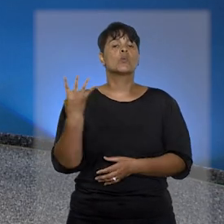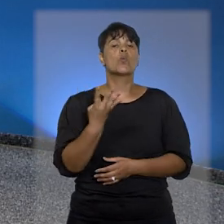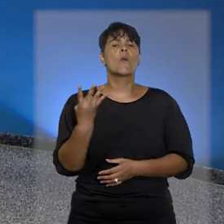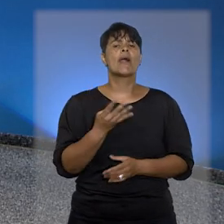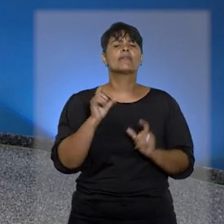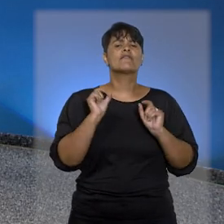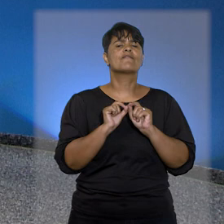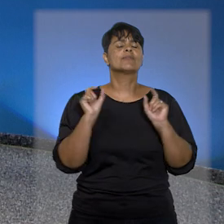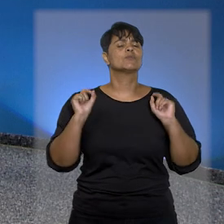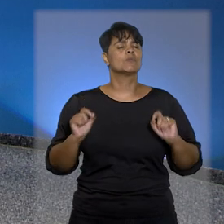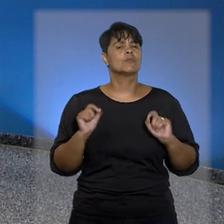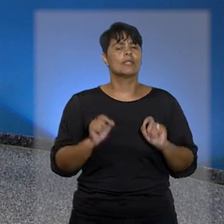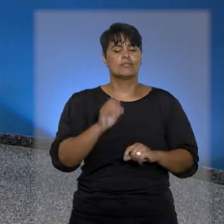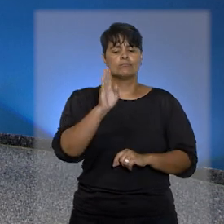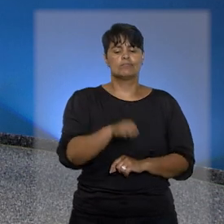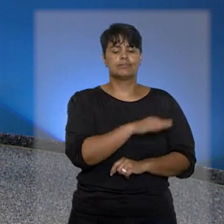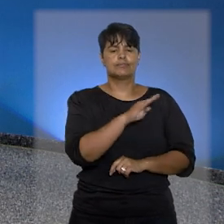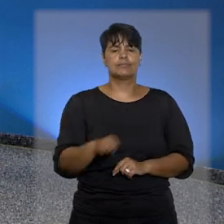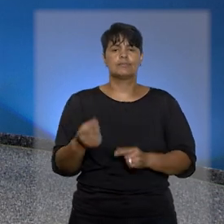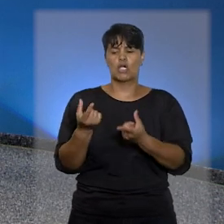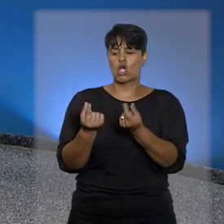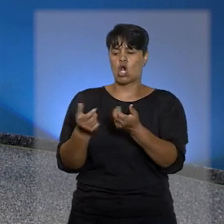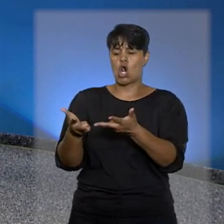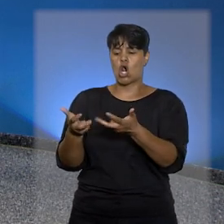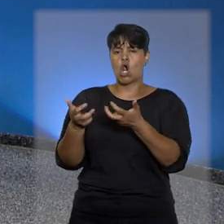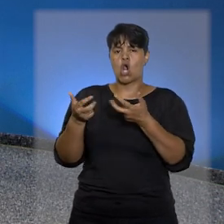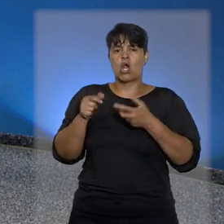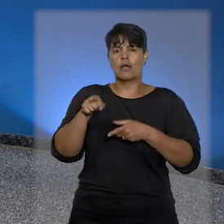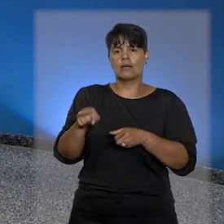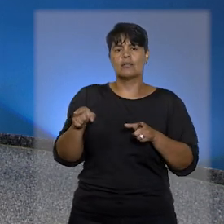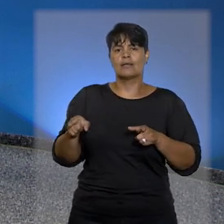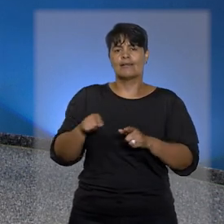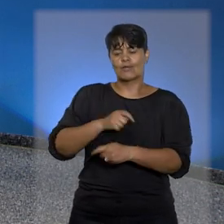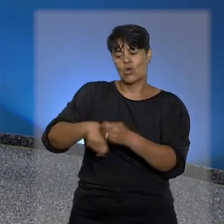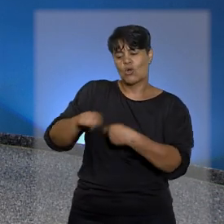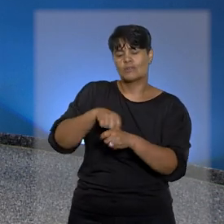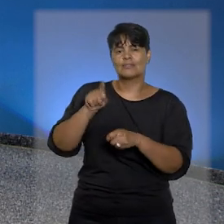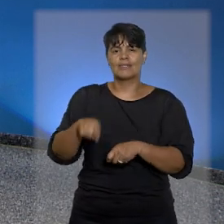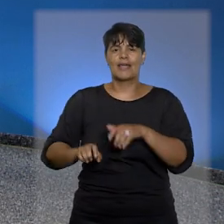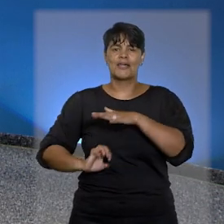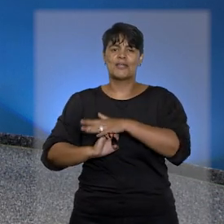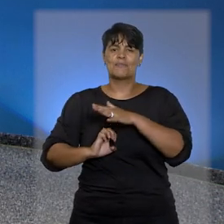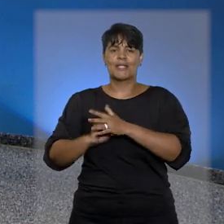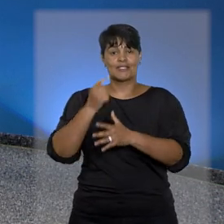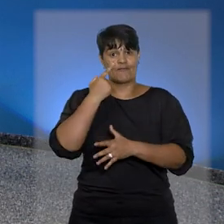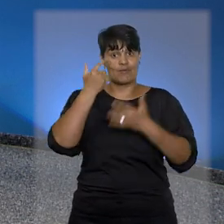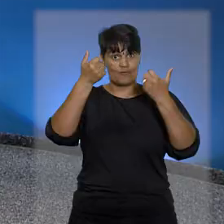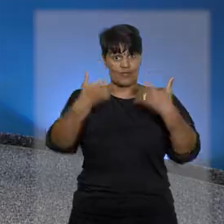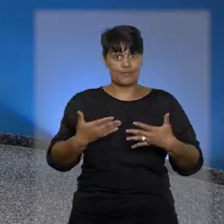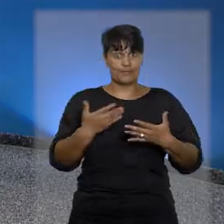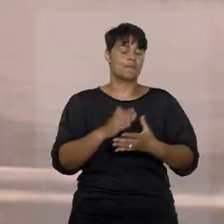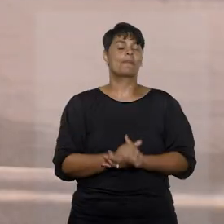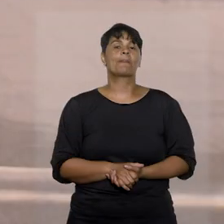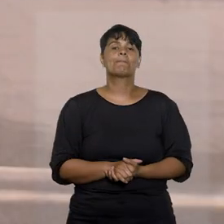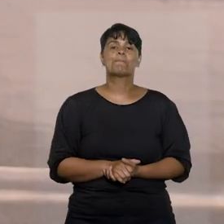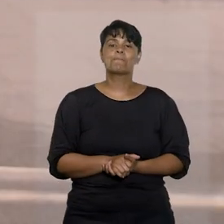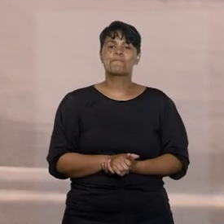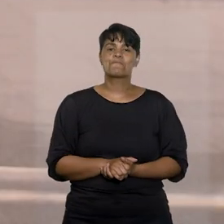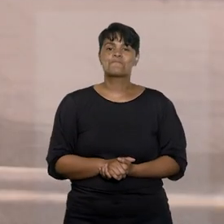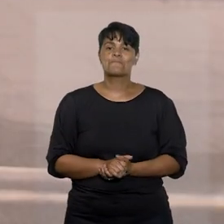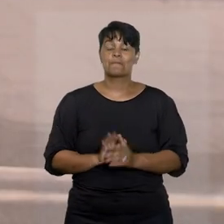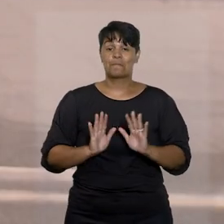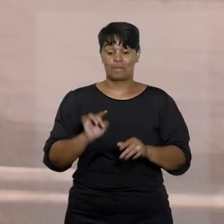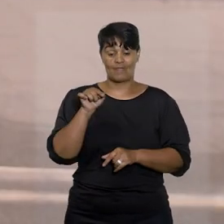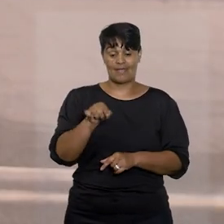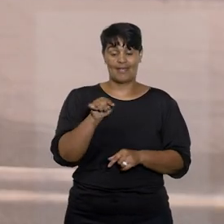parcialmente cobrança contra consórcio formado por empresa em recuperação judicial. Entenda! No caso